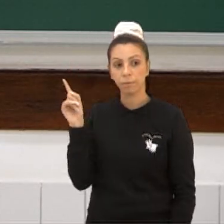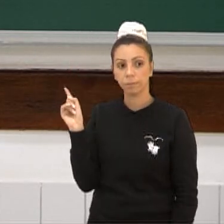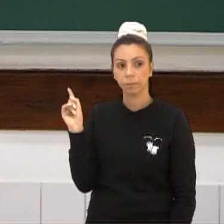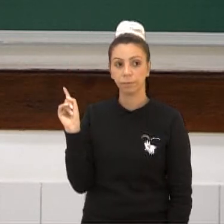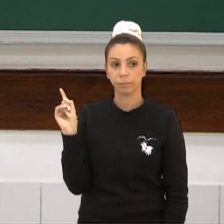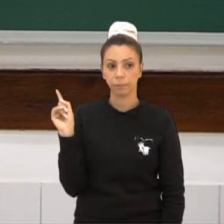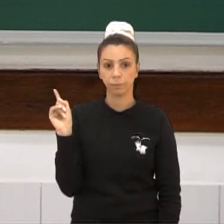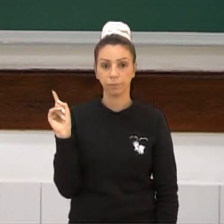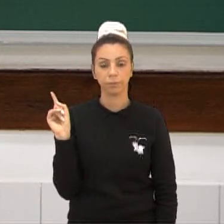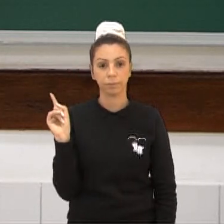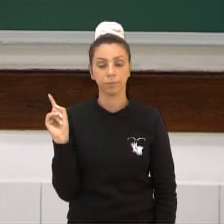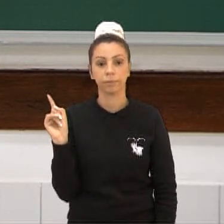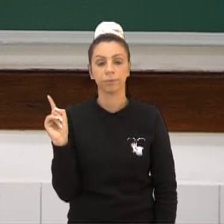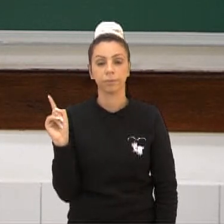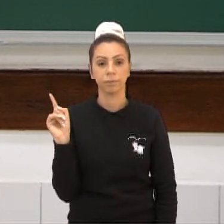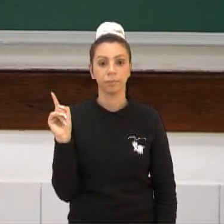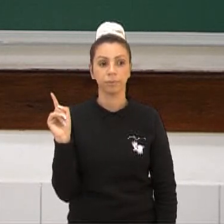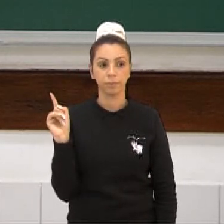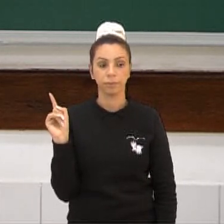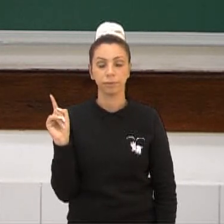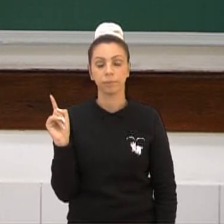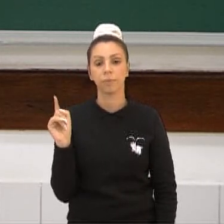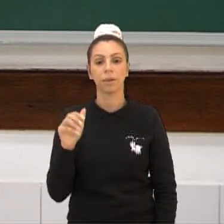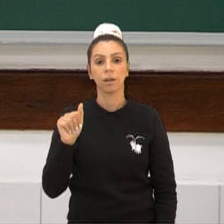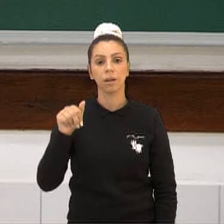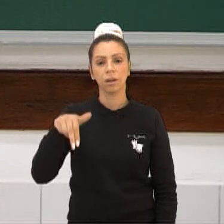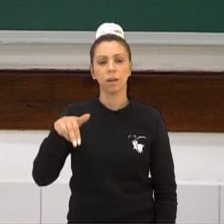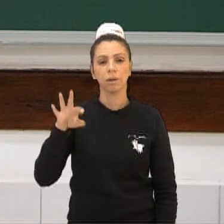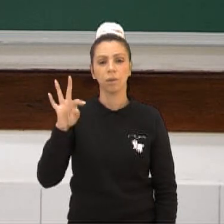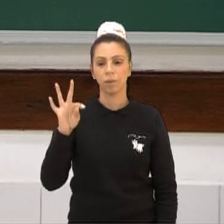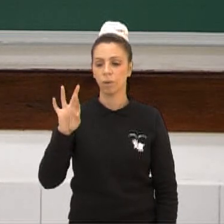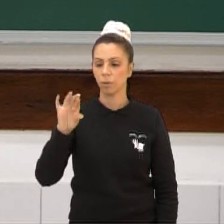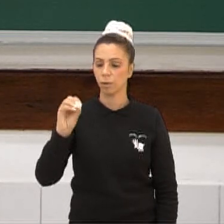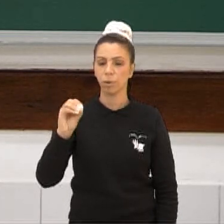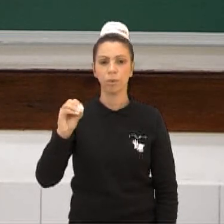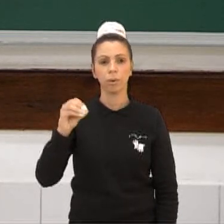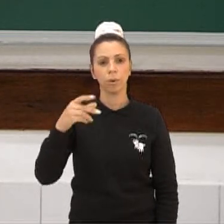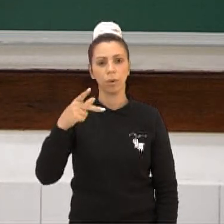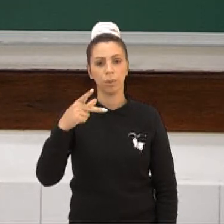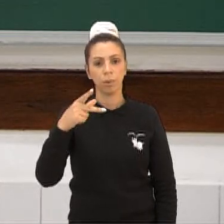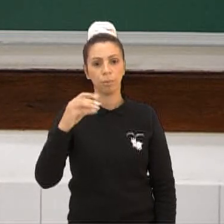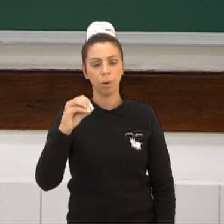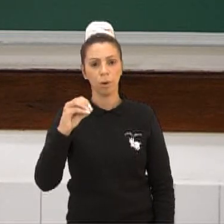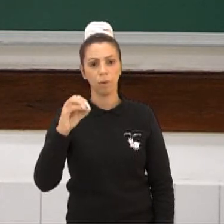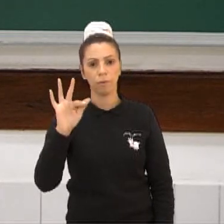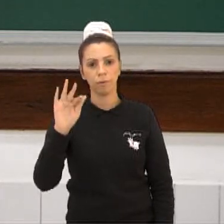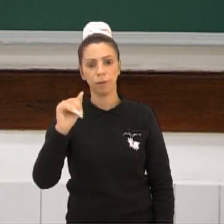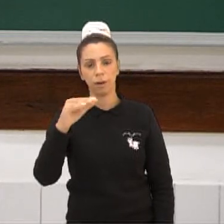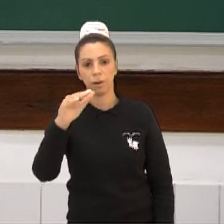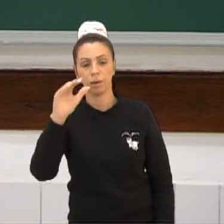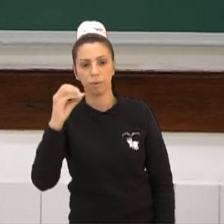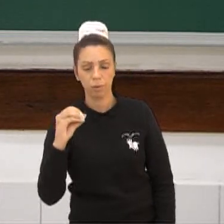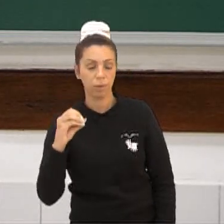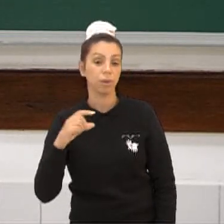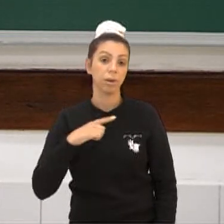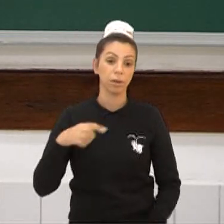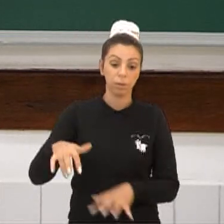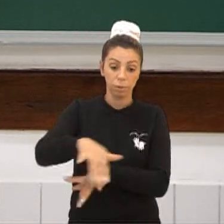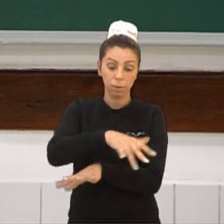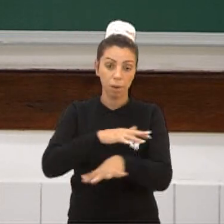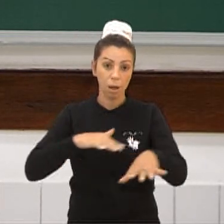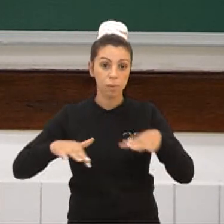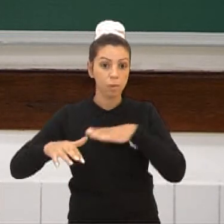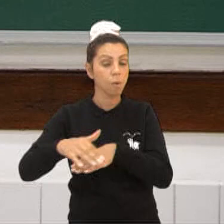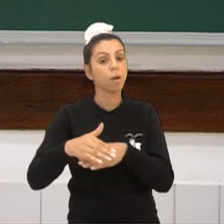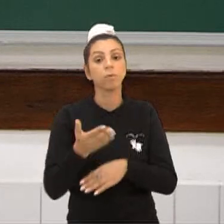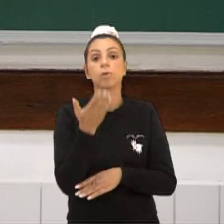por seres antropófagos, por quê? Todos os índios brasileiros, sem exceção, eles tinham rituais para comer carne